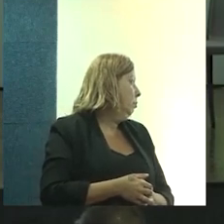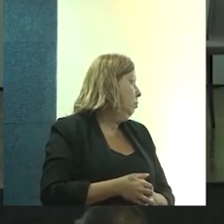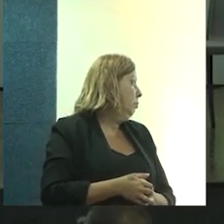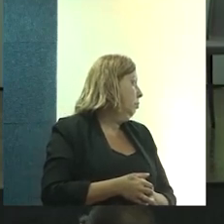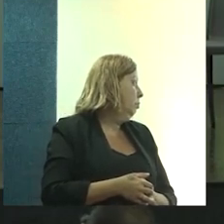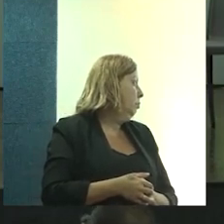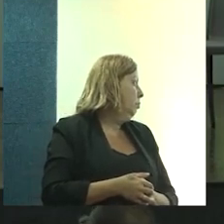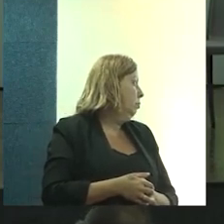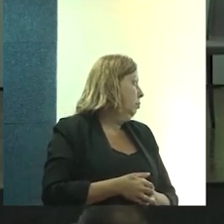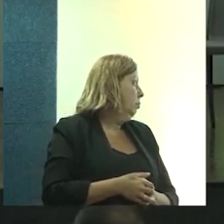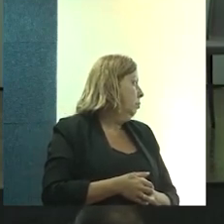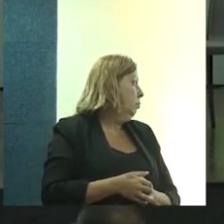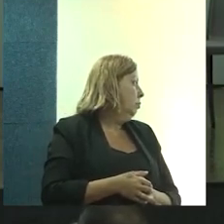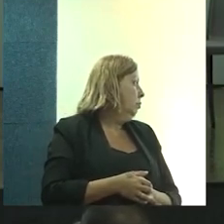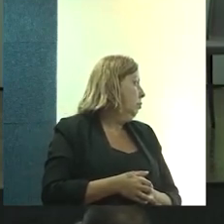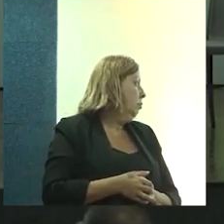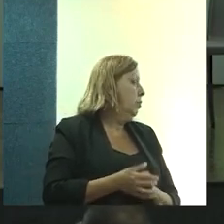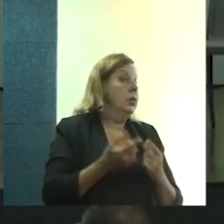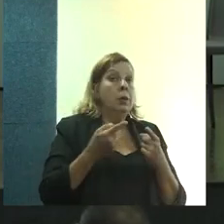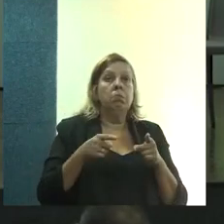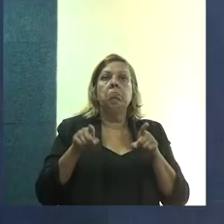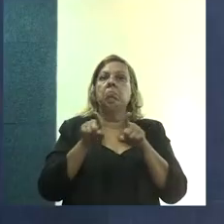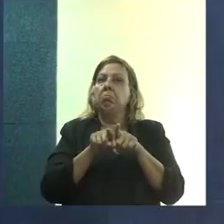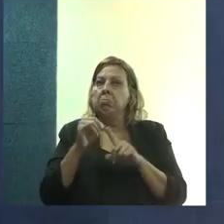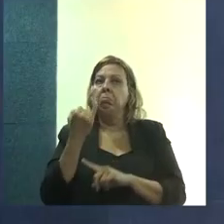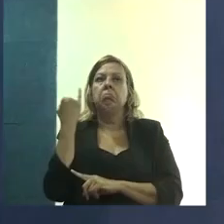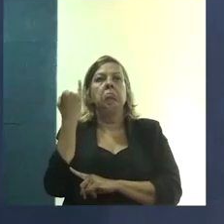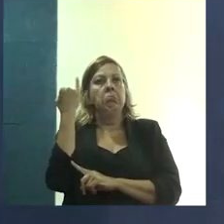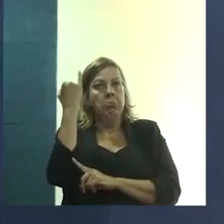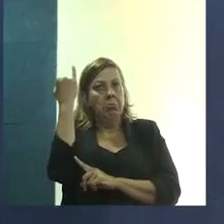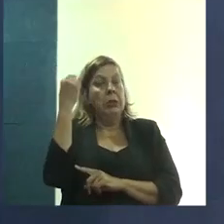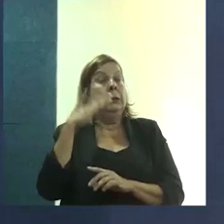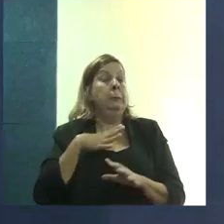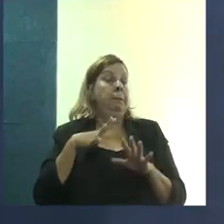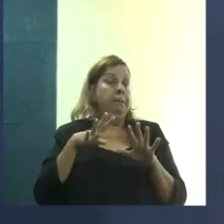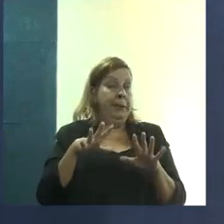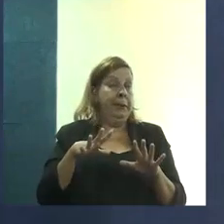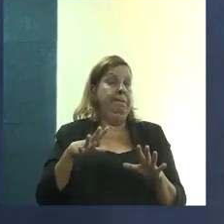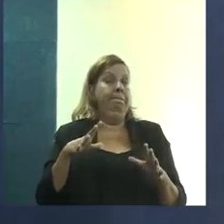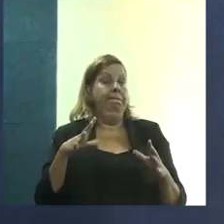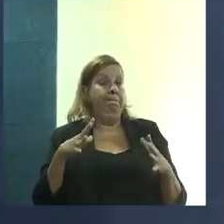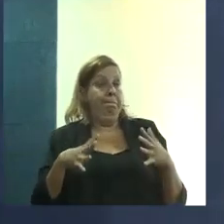que é um parceiro fundamental, mas complicado.